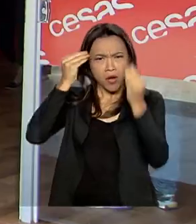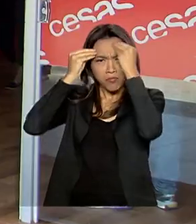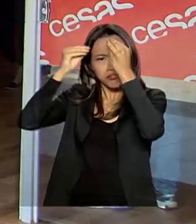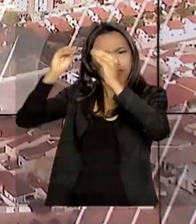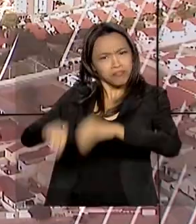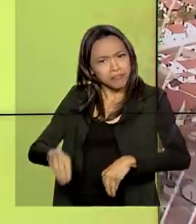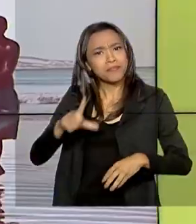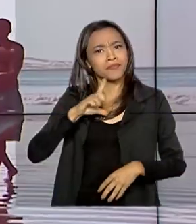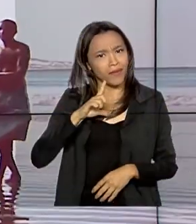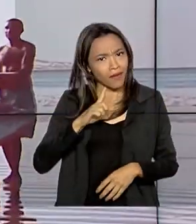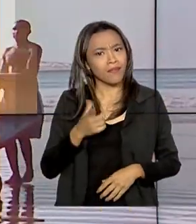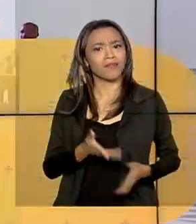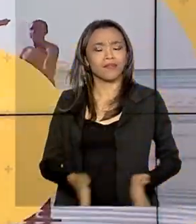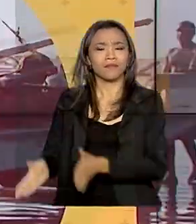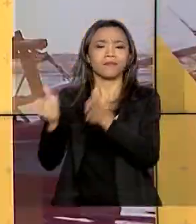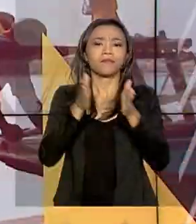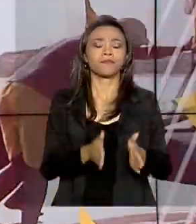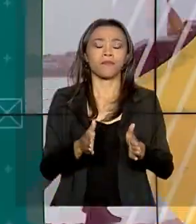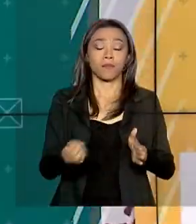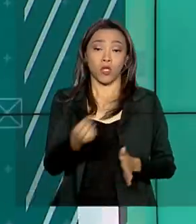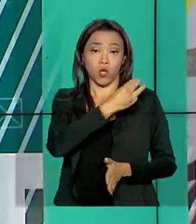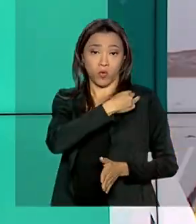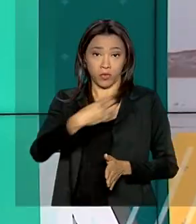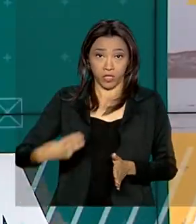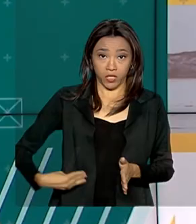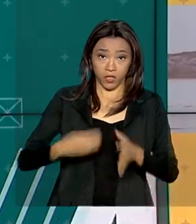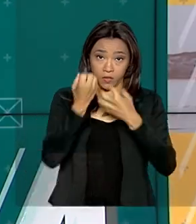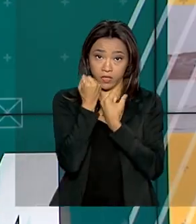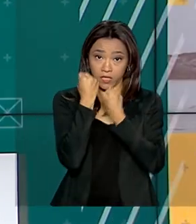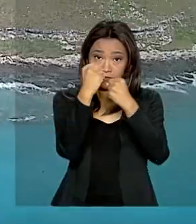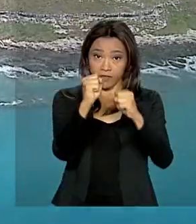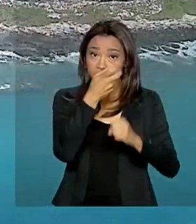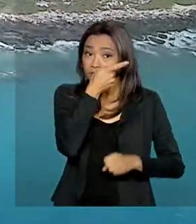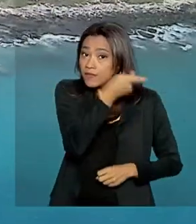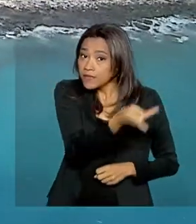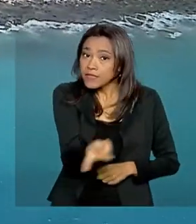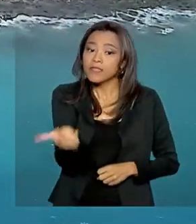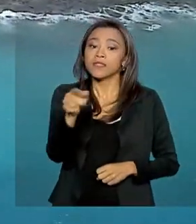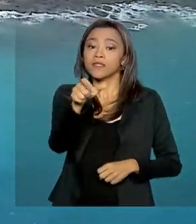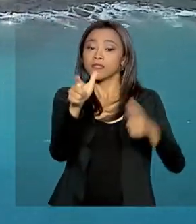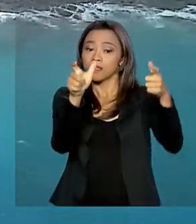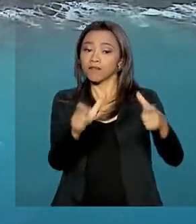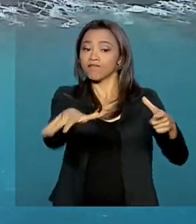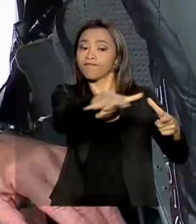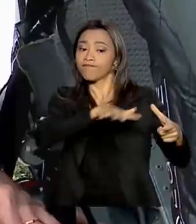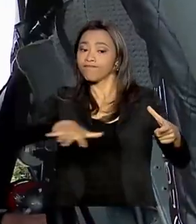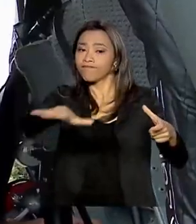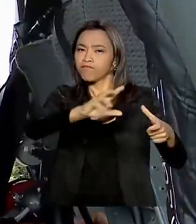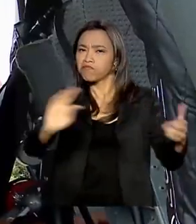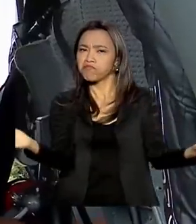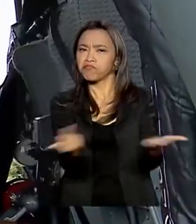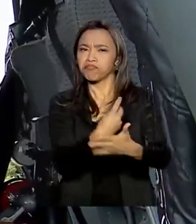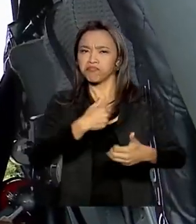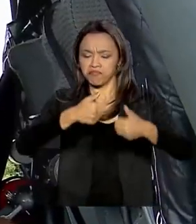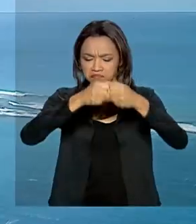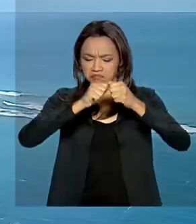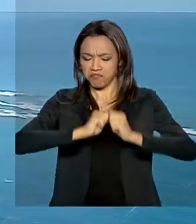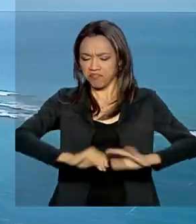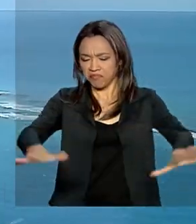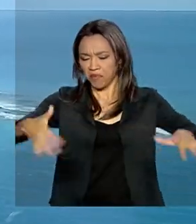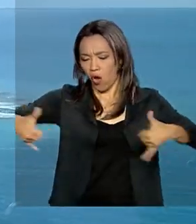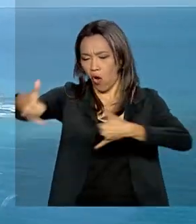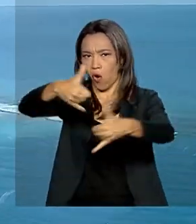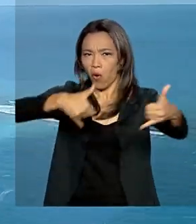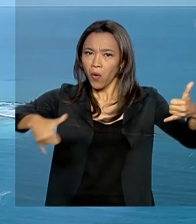as edições. Ministro da Defesa visita brólios na Bahia, atingida por manchas de óleo. Até agora foram